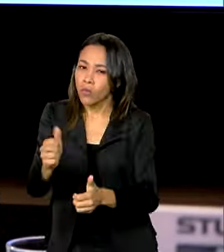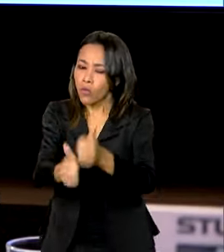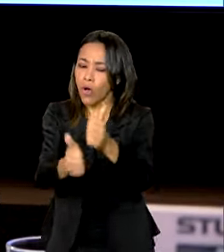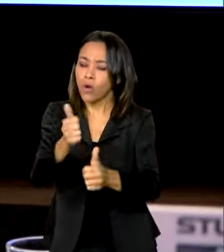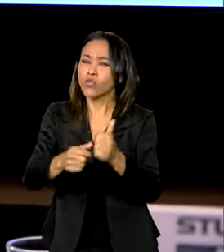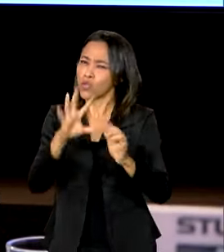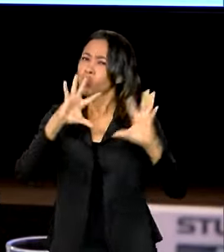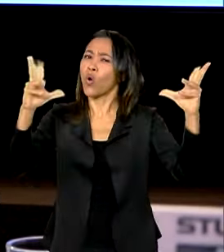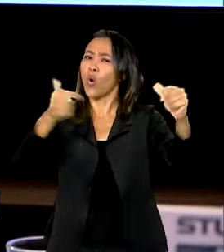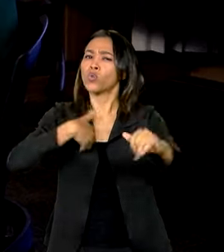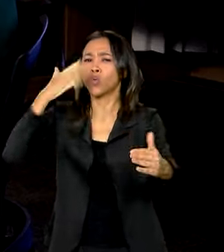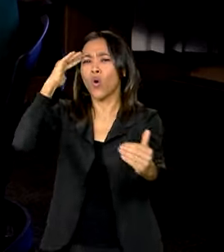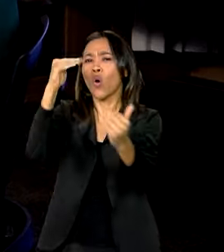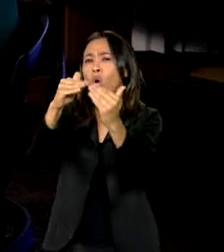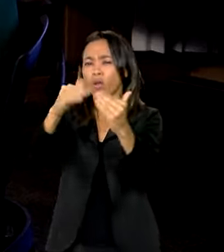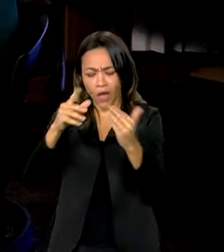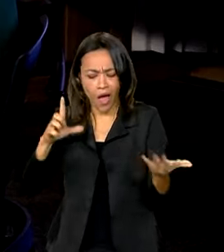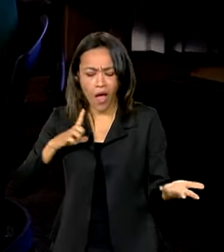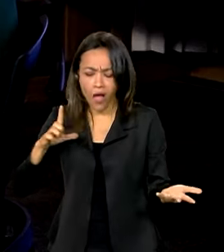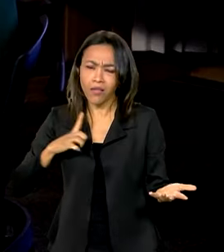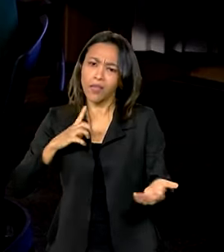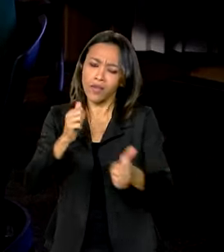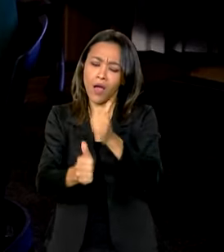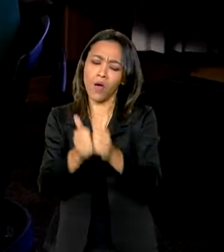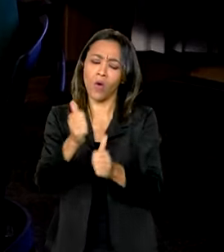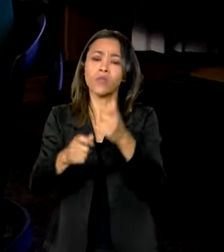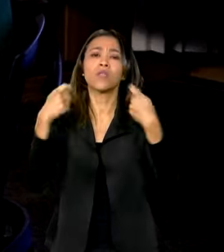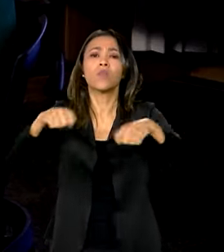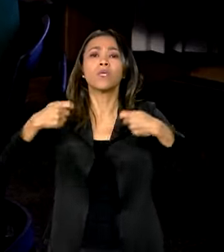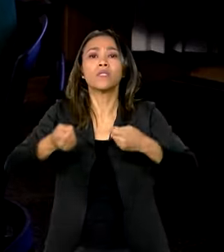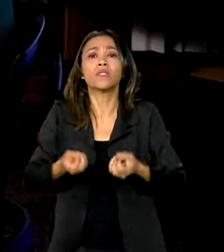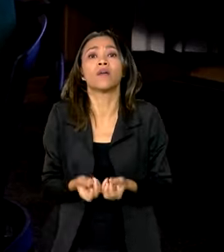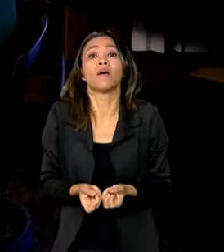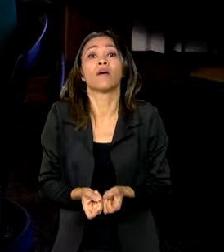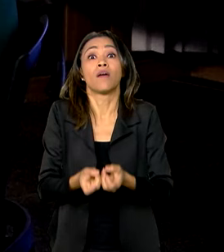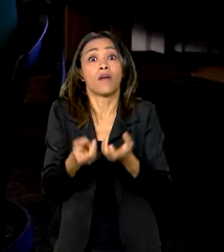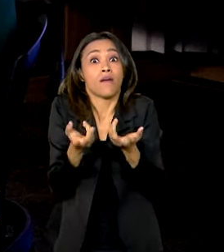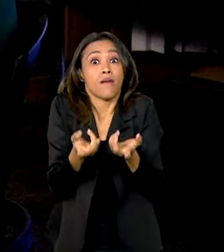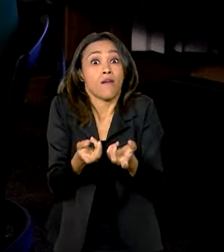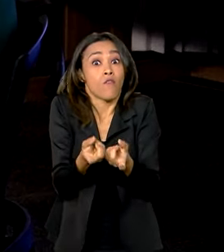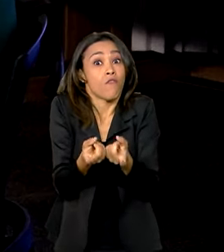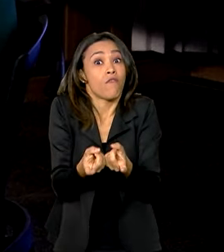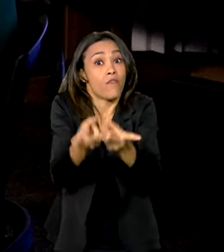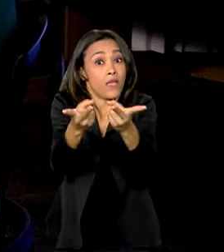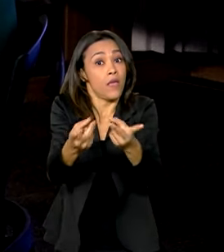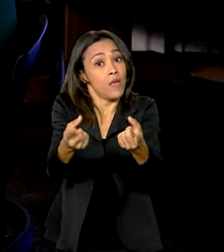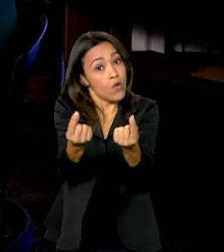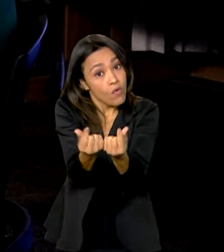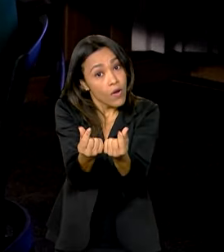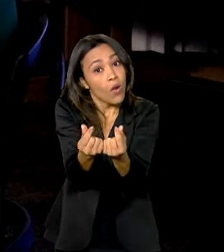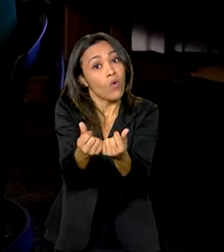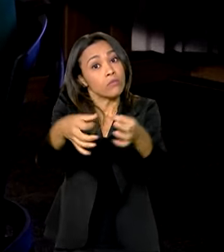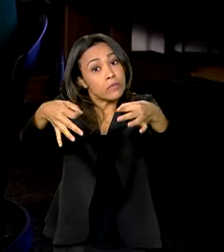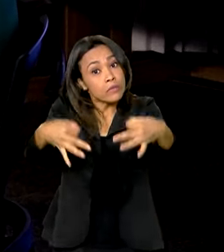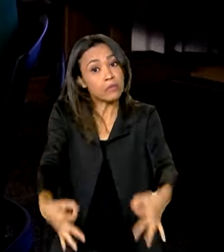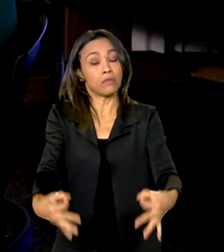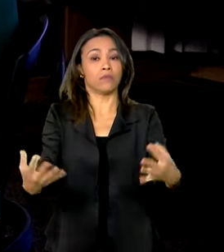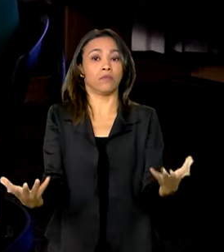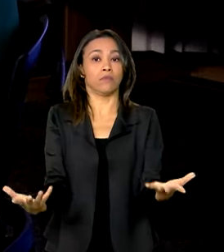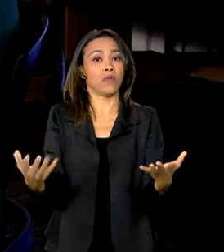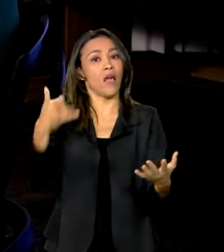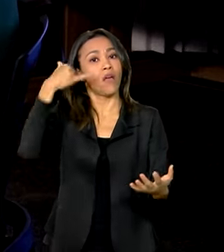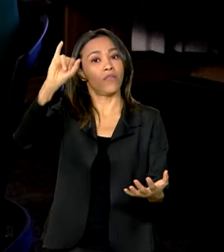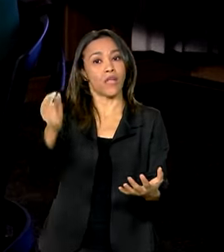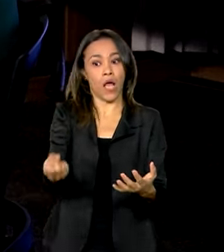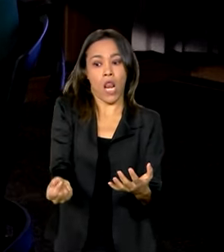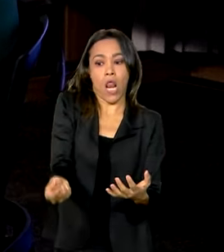concordamos que tem arroz suficiente, esse arroz tem que chegar rápido na mesa do produtor com preço justo, combater a especulação. E nós vamos